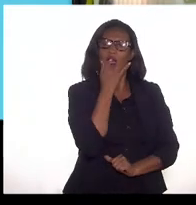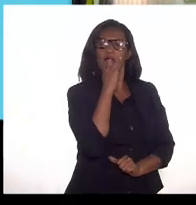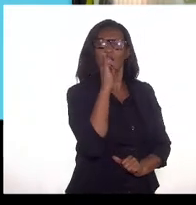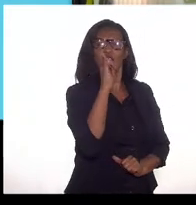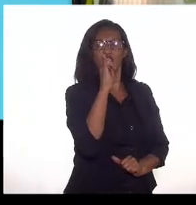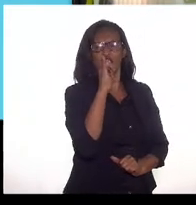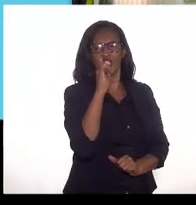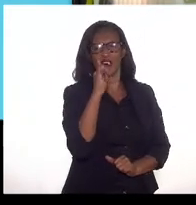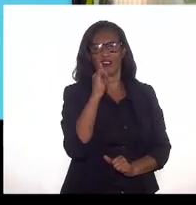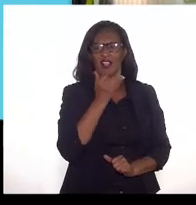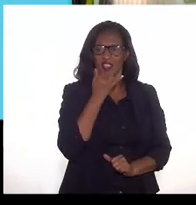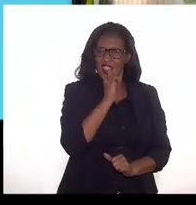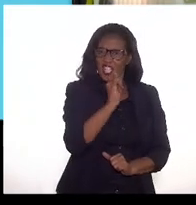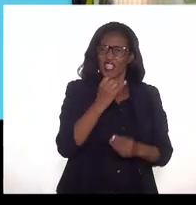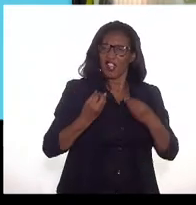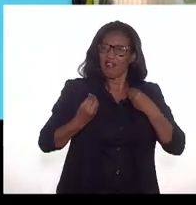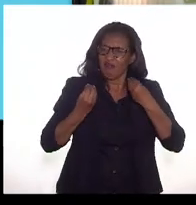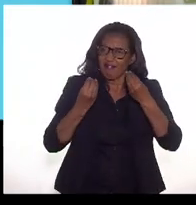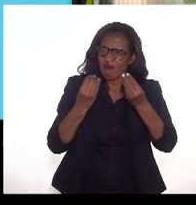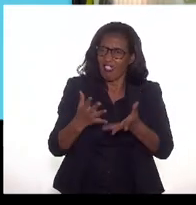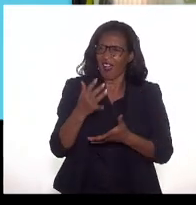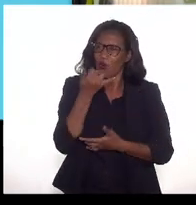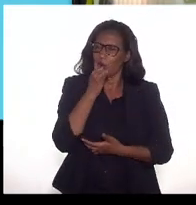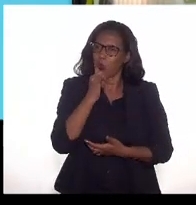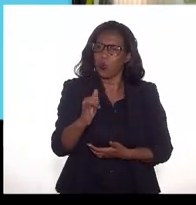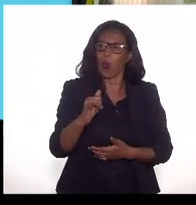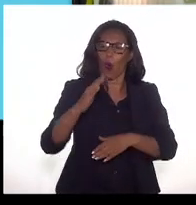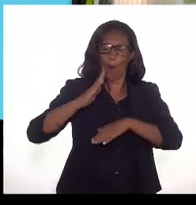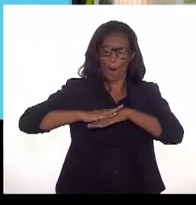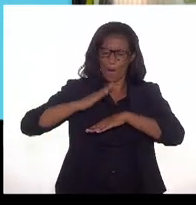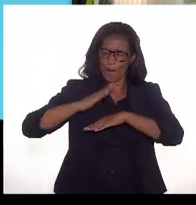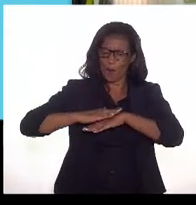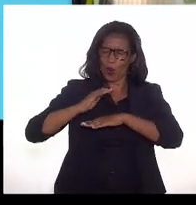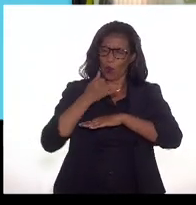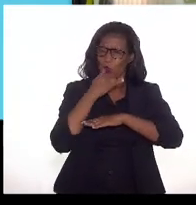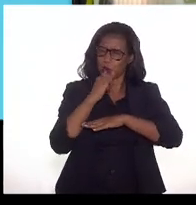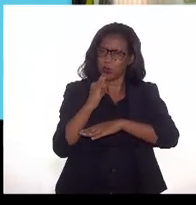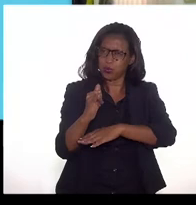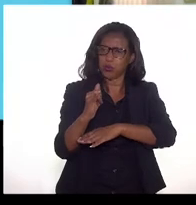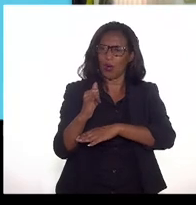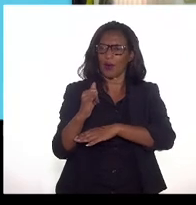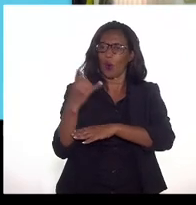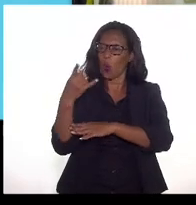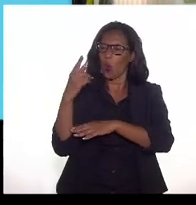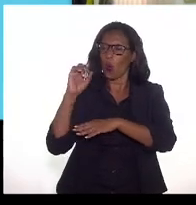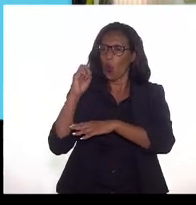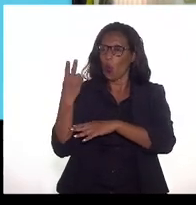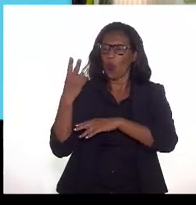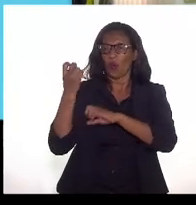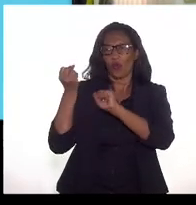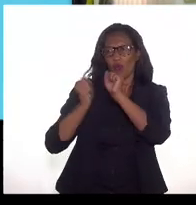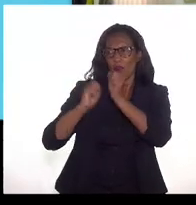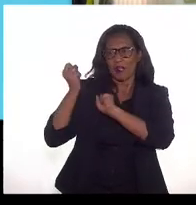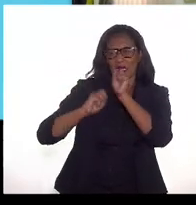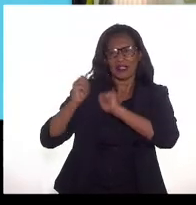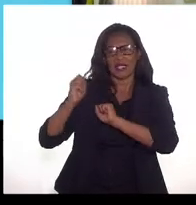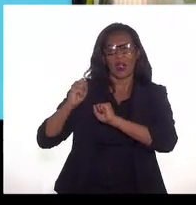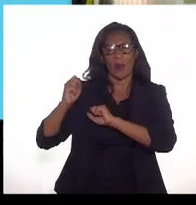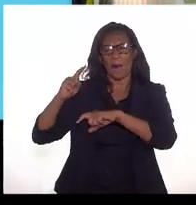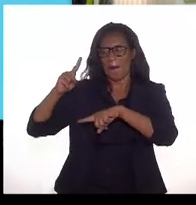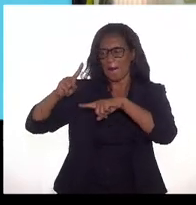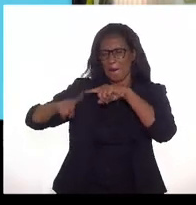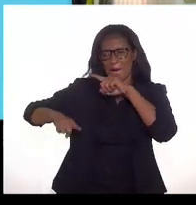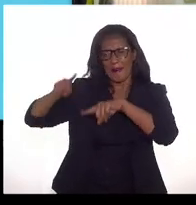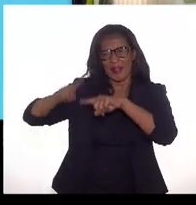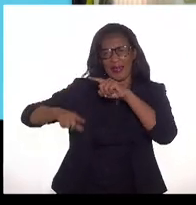quer sendo o gás como fonte térmica ou de fabricação de matéria prima para